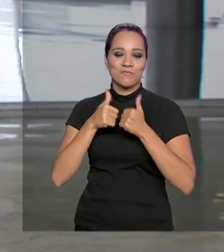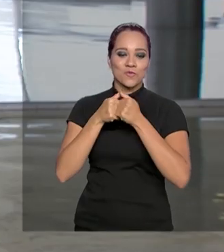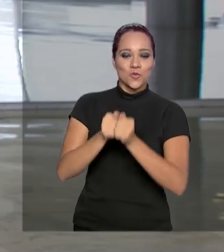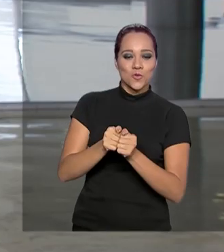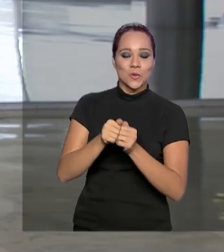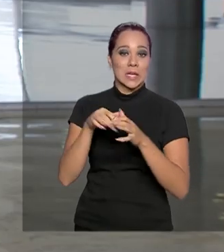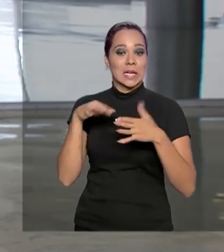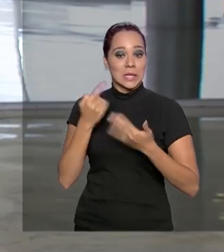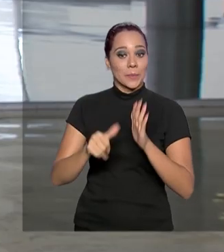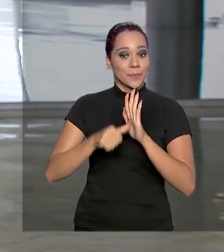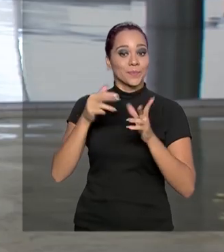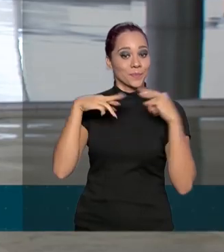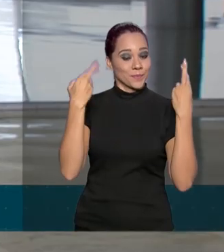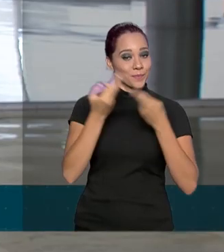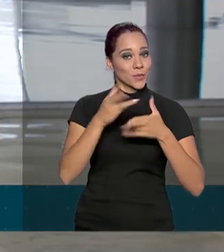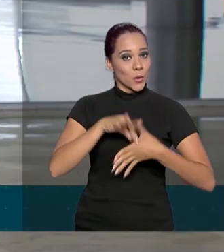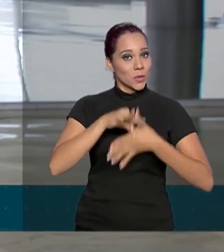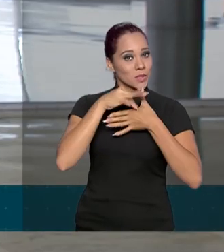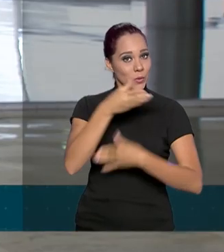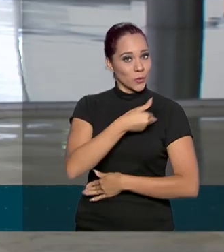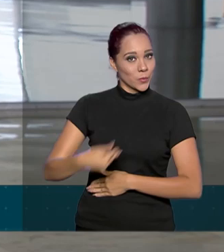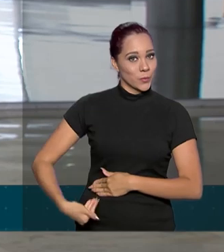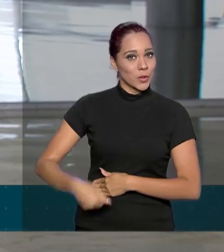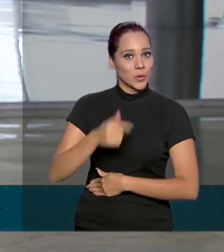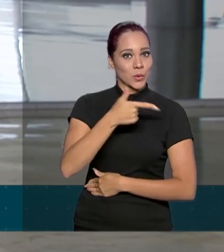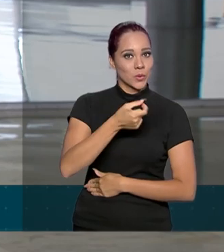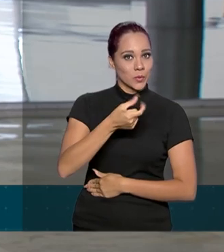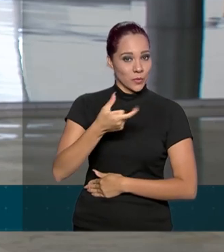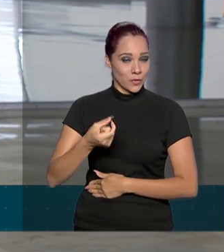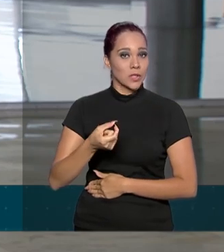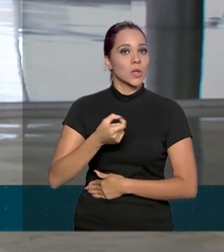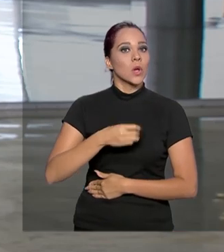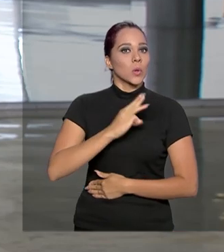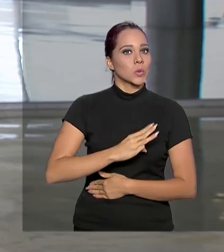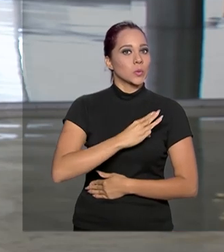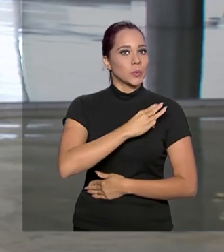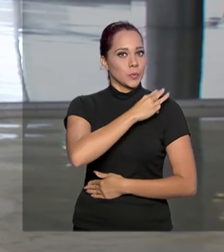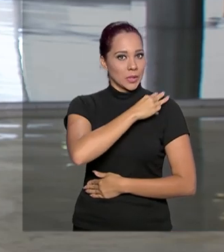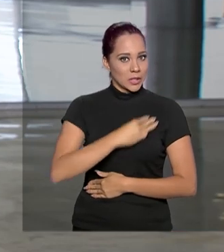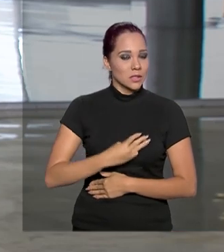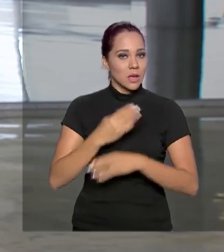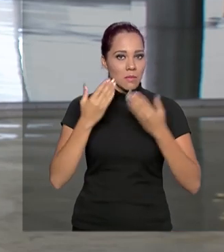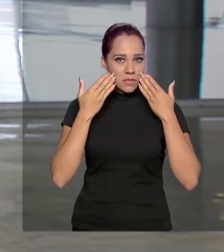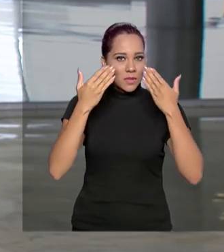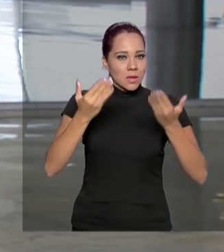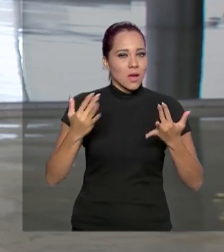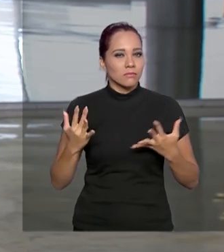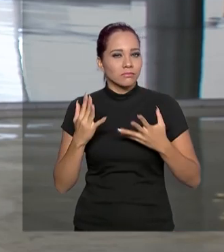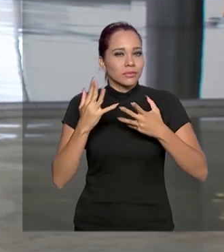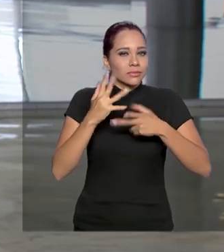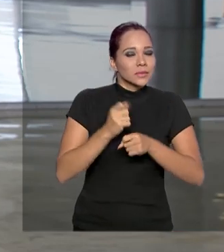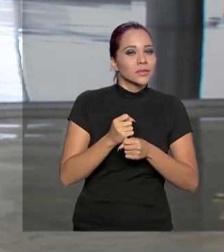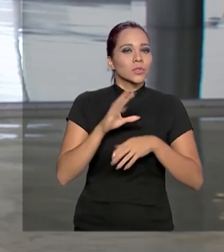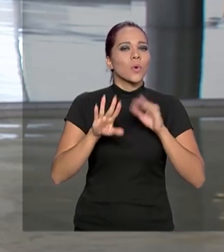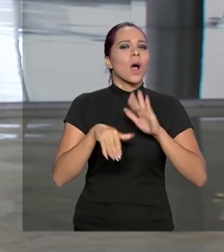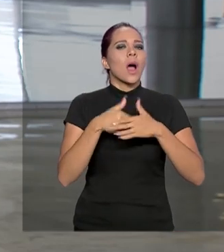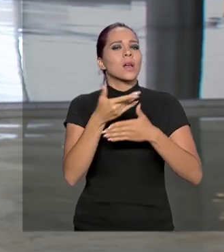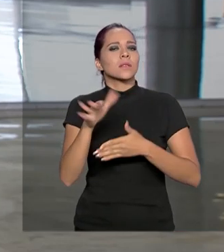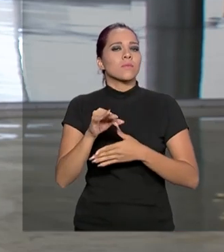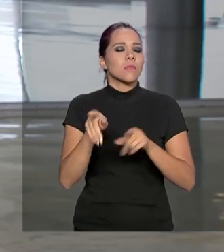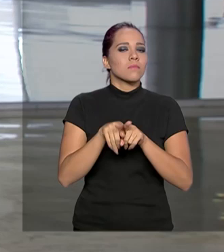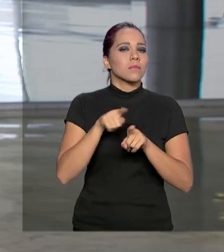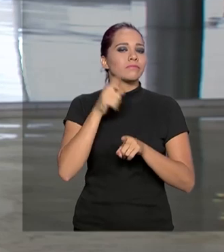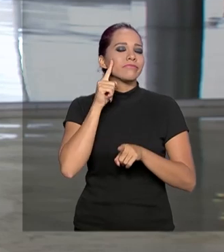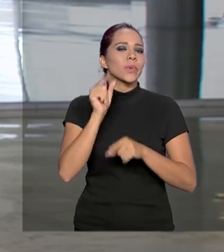Nessa primeira reunião do Conselho de Governo de 2020, os ministros apresentaram um balanço das ações tomadas e também falaram sobre os próximos